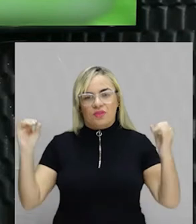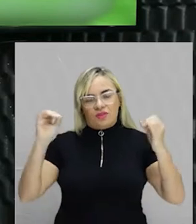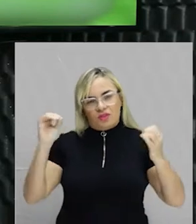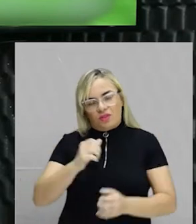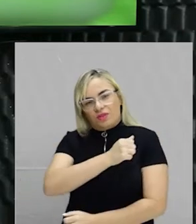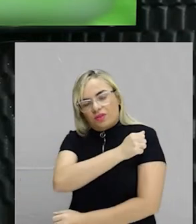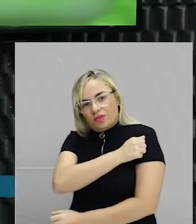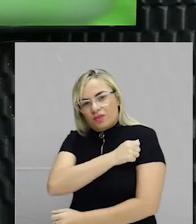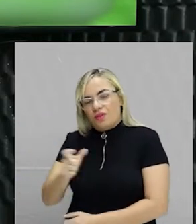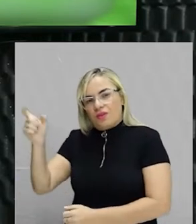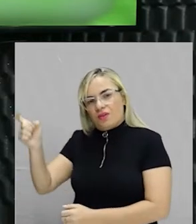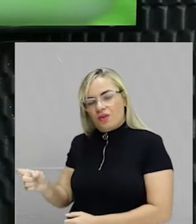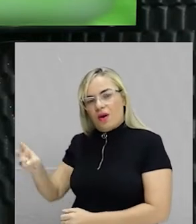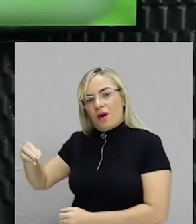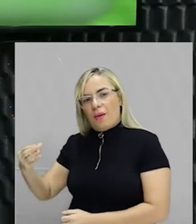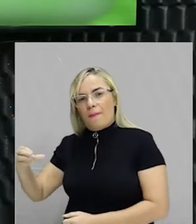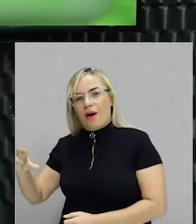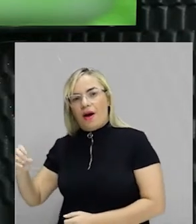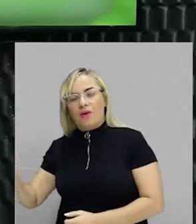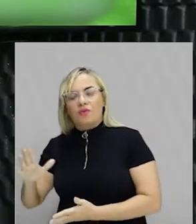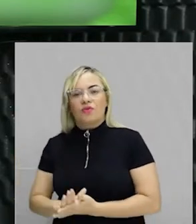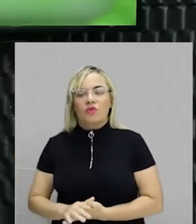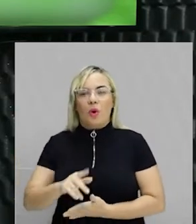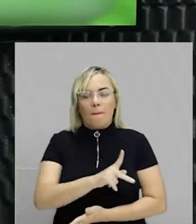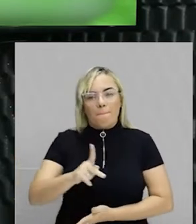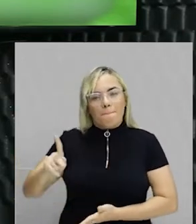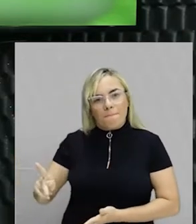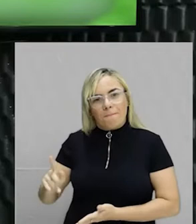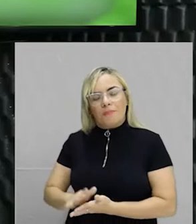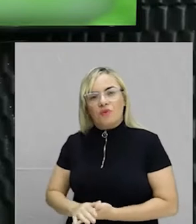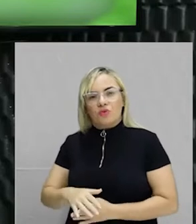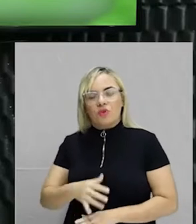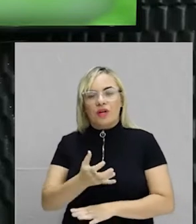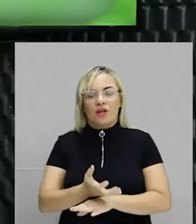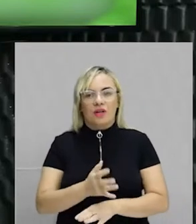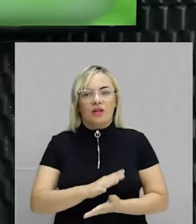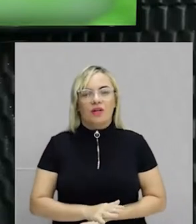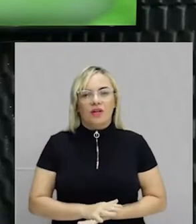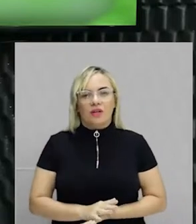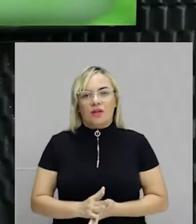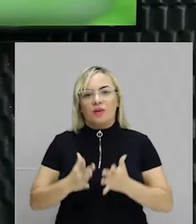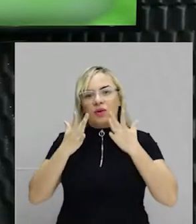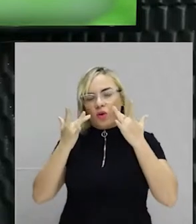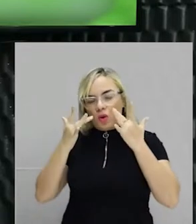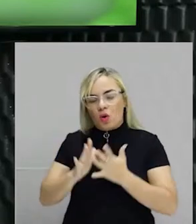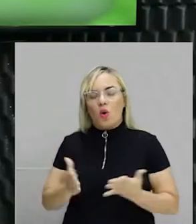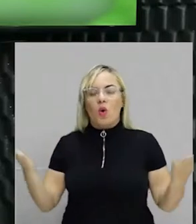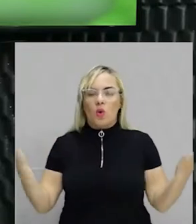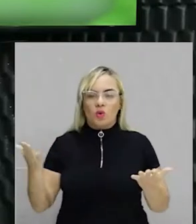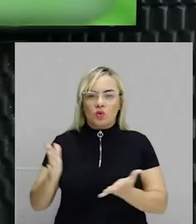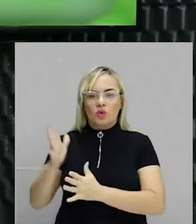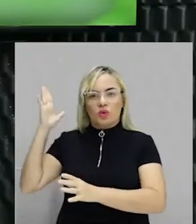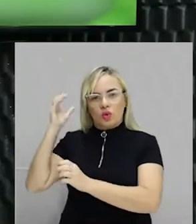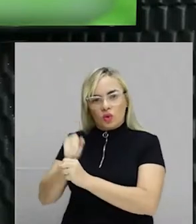Olá, Marcos Dominista, professor de arte. E a gente vai começar hoje a nossa revisão, conteúdo do Enem.